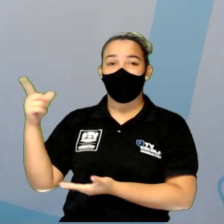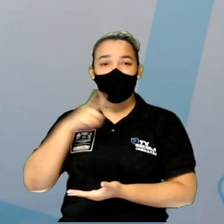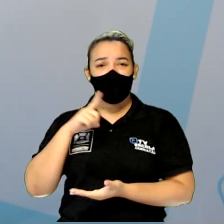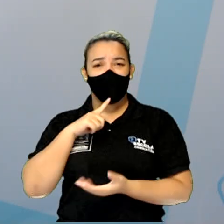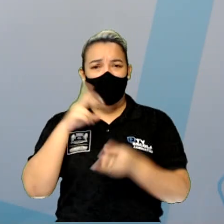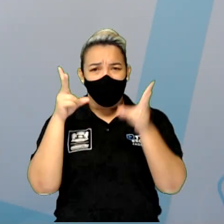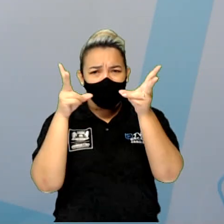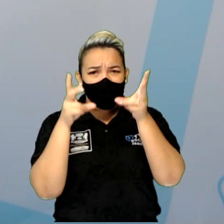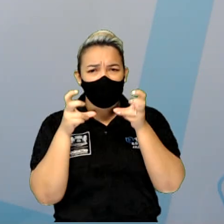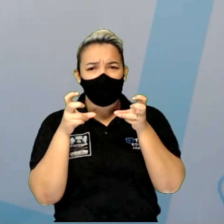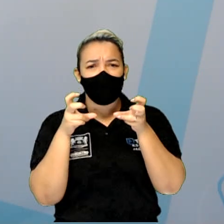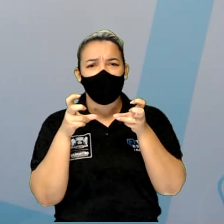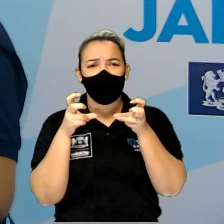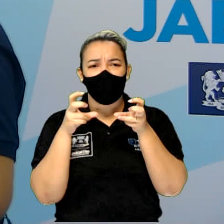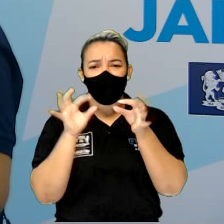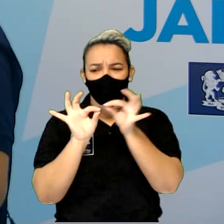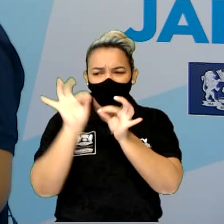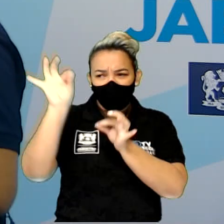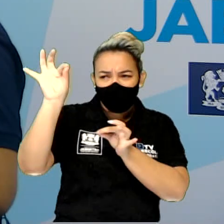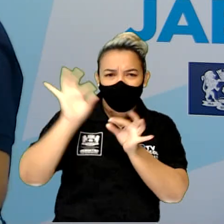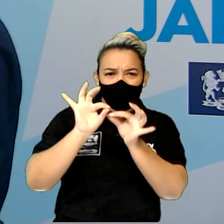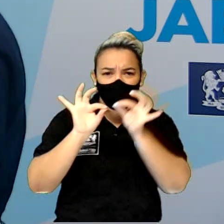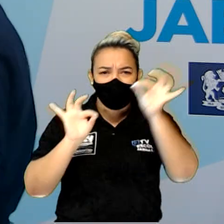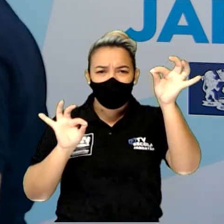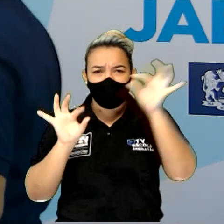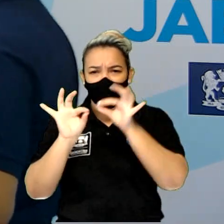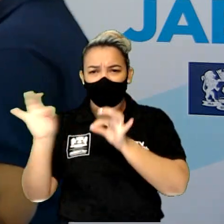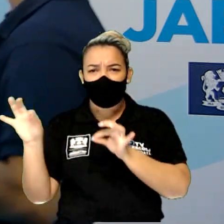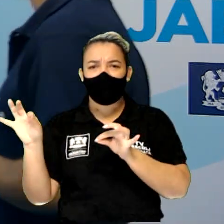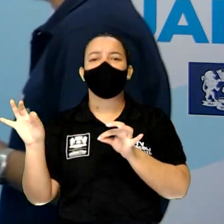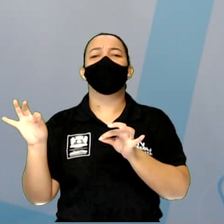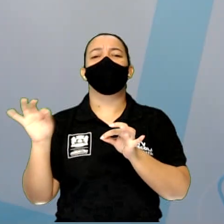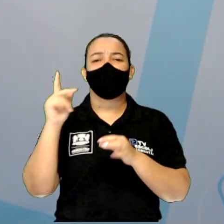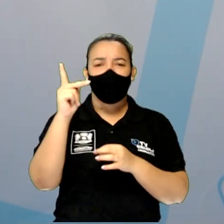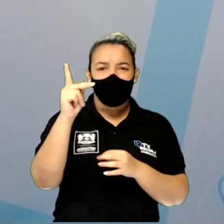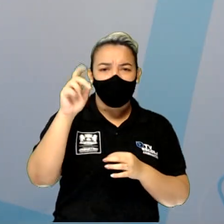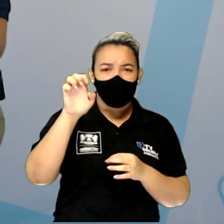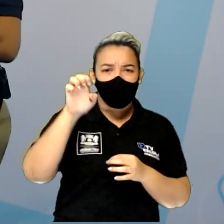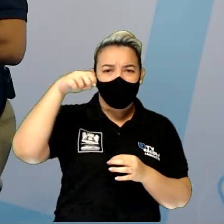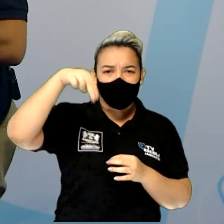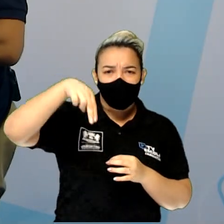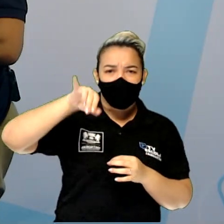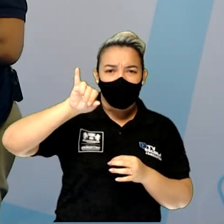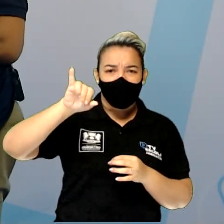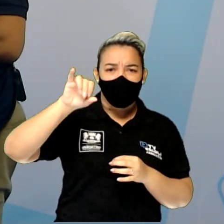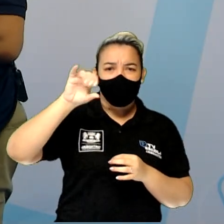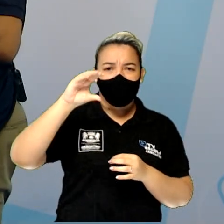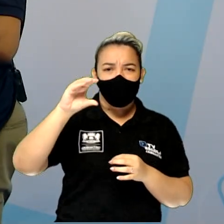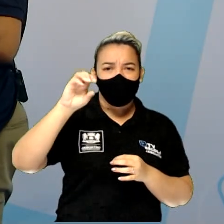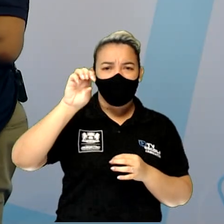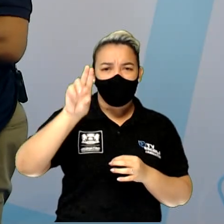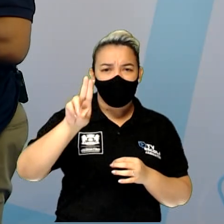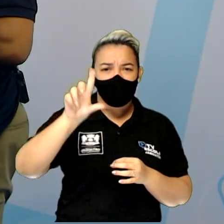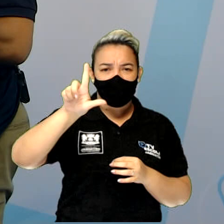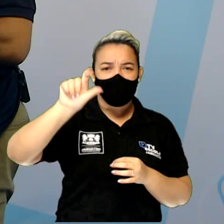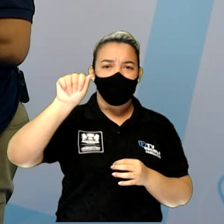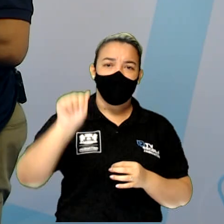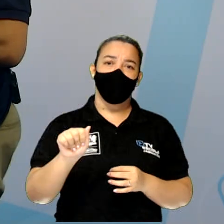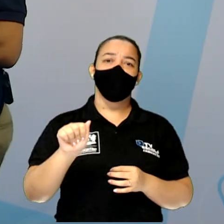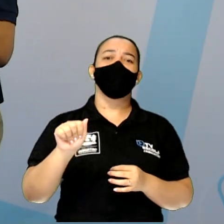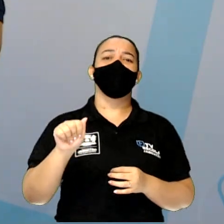Observem esses recortes. um continente que apresenta bastante recorte, com penínsulas e ilhas. Então, a gente tem as penínsulas